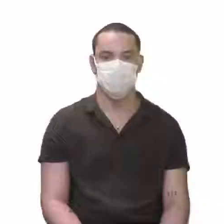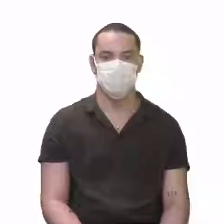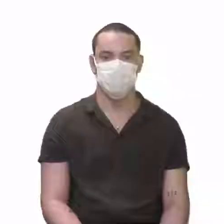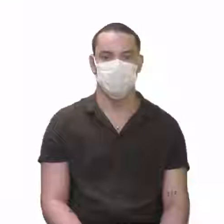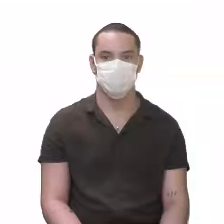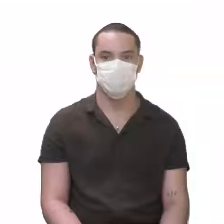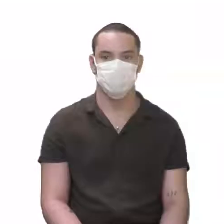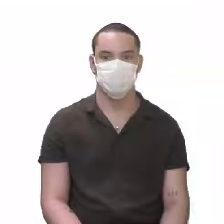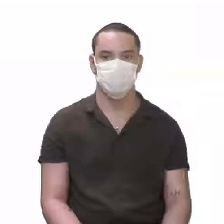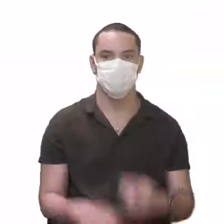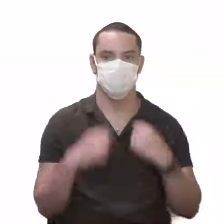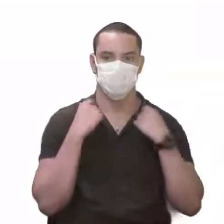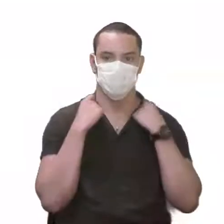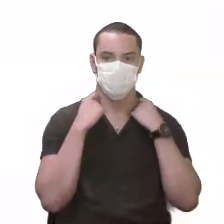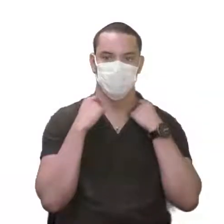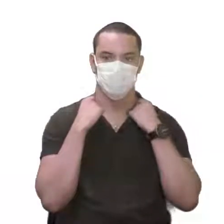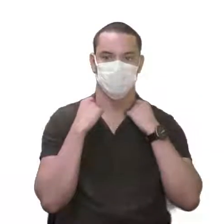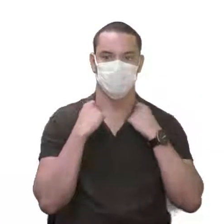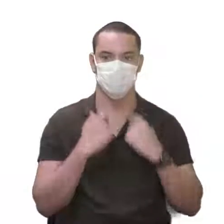O que foi que aconteceu?